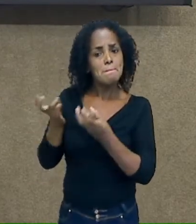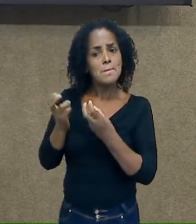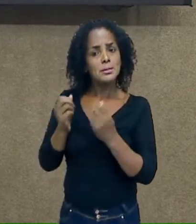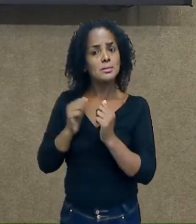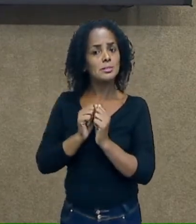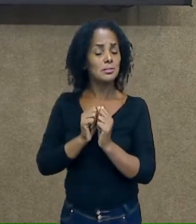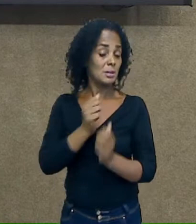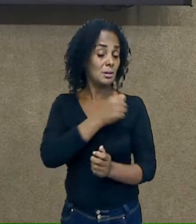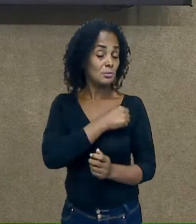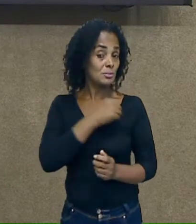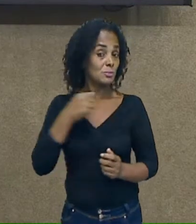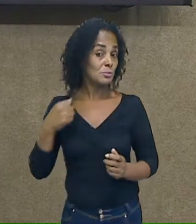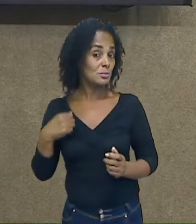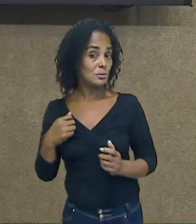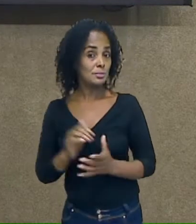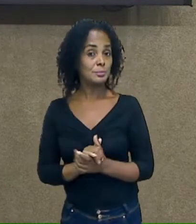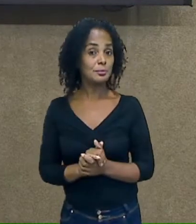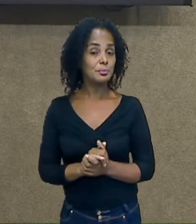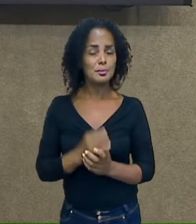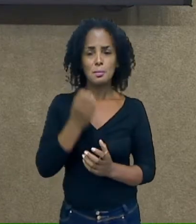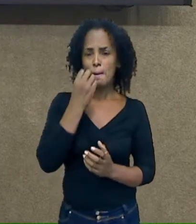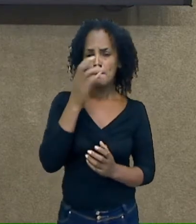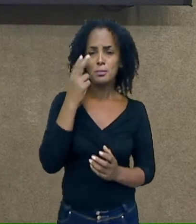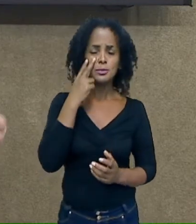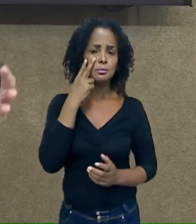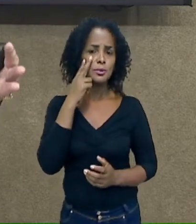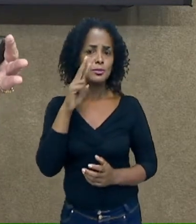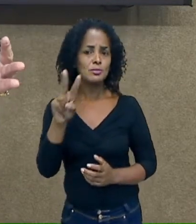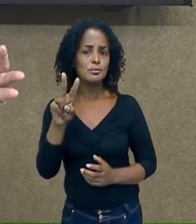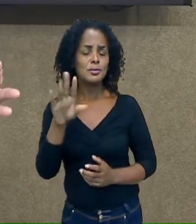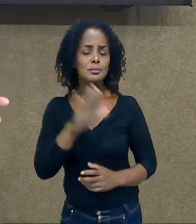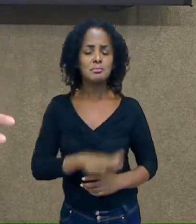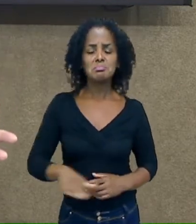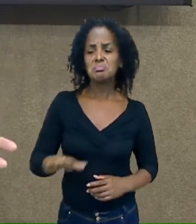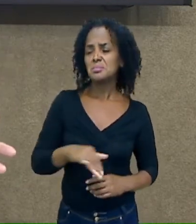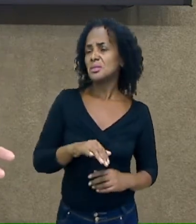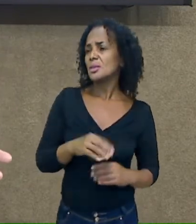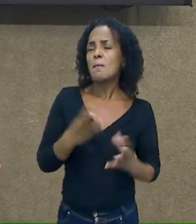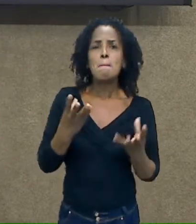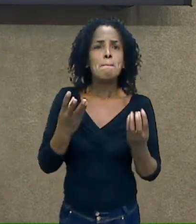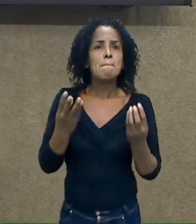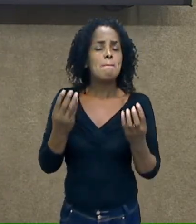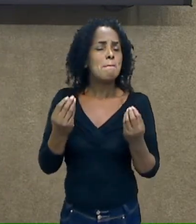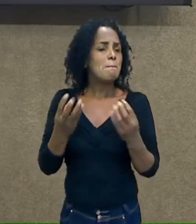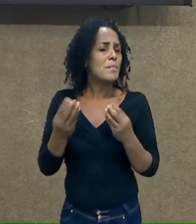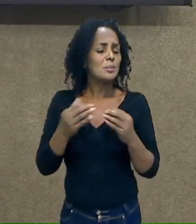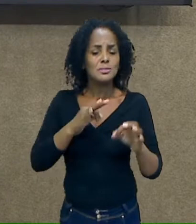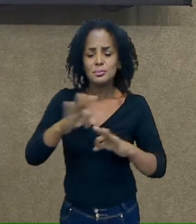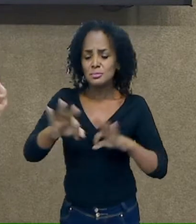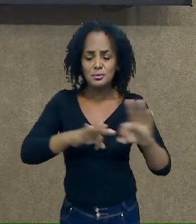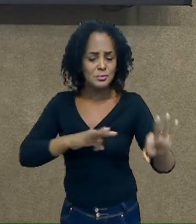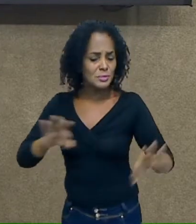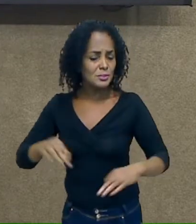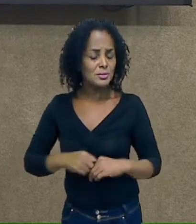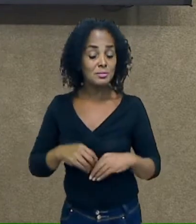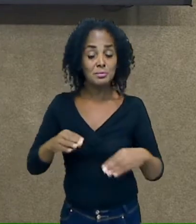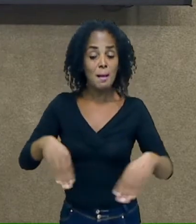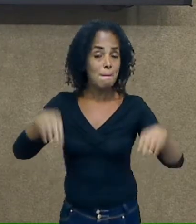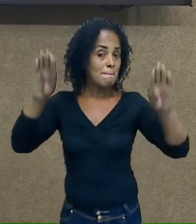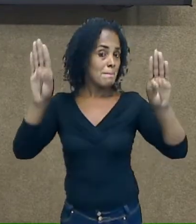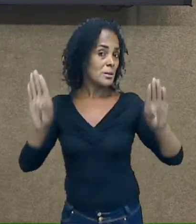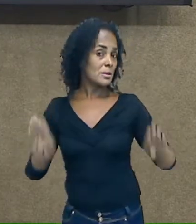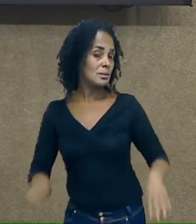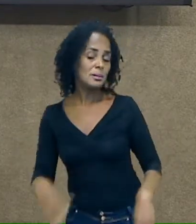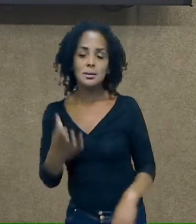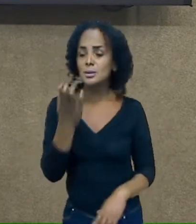que é a autora. Bom, você pode ver que a Alice tinha tantos planos para fazer um piquenique gostoso com as amigas,